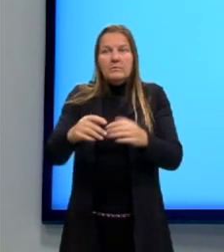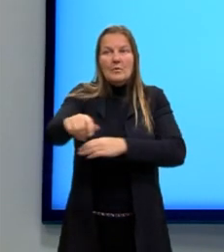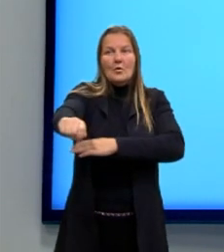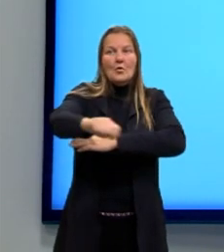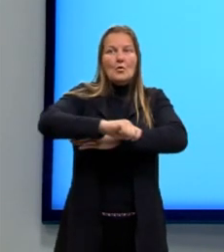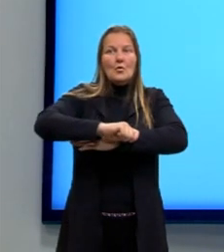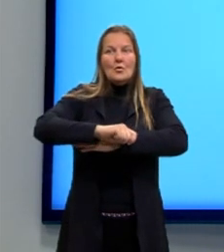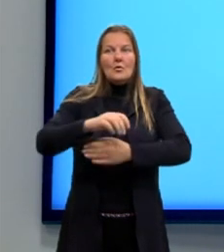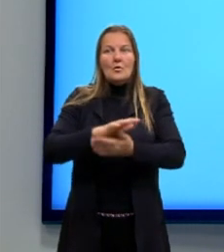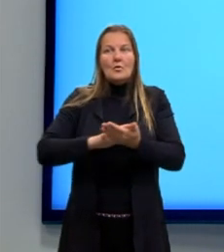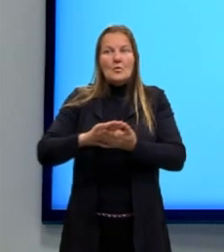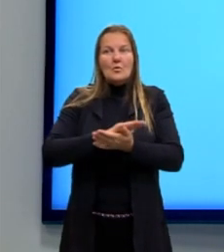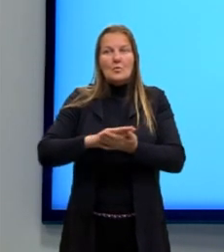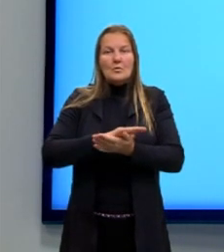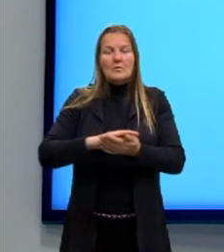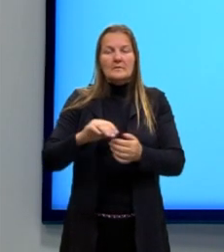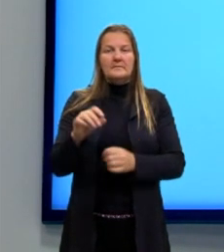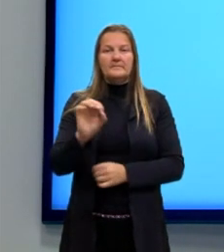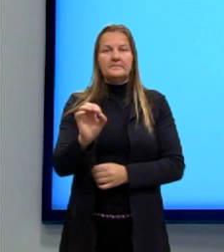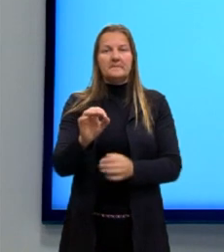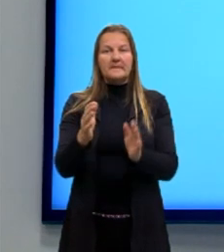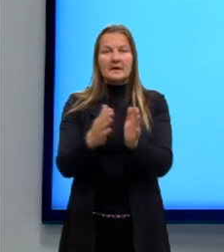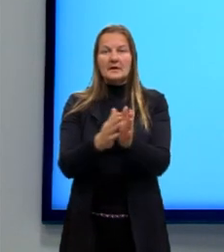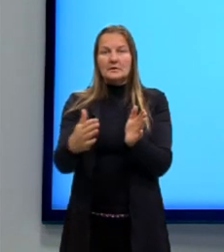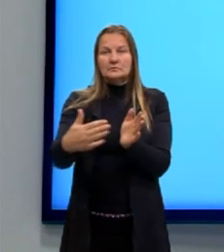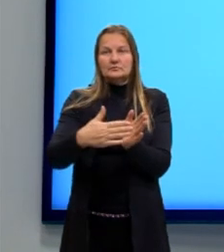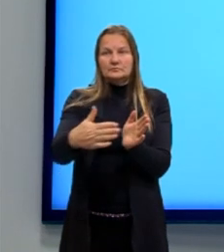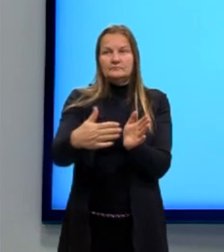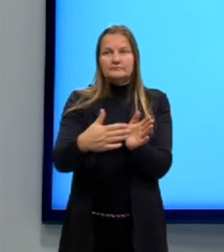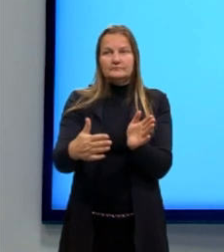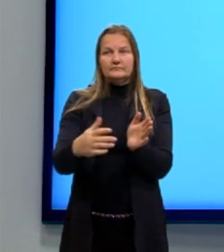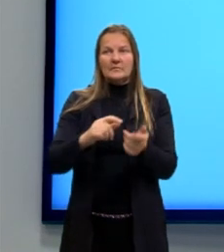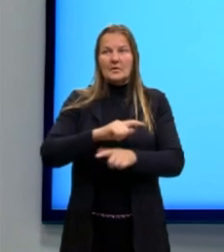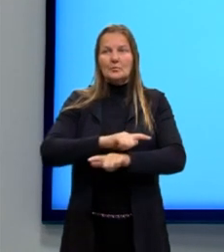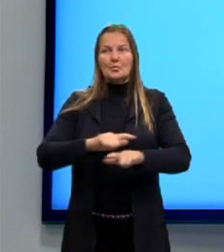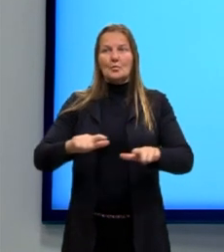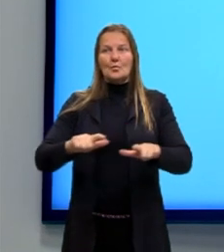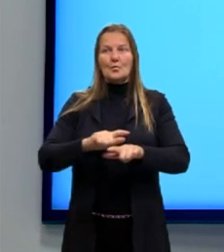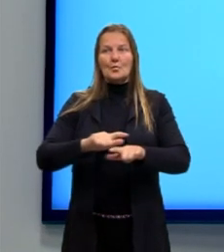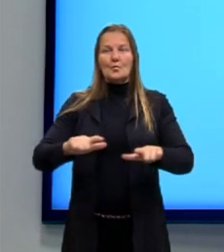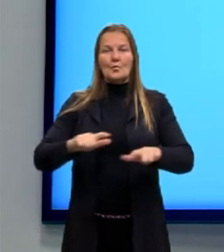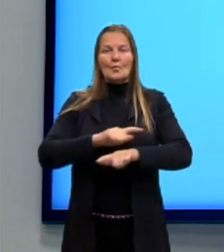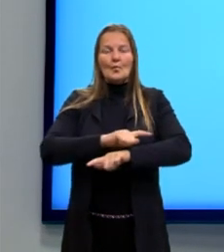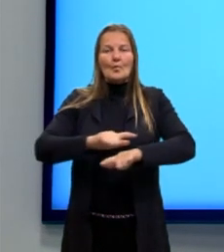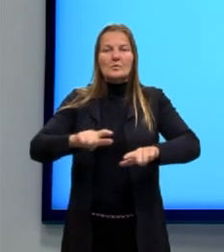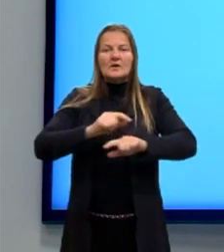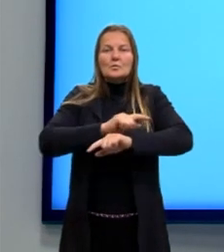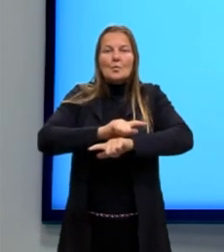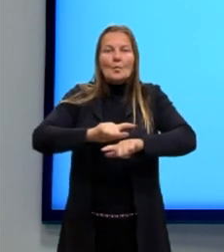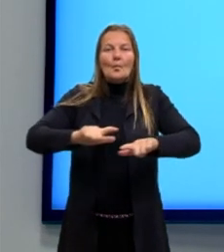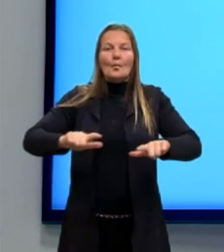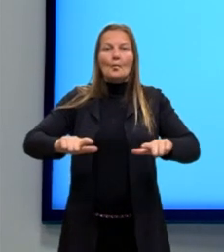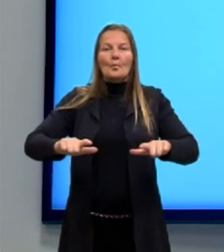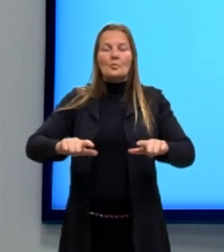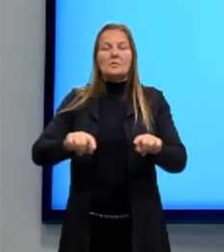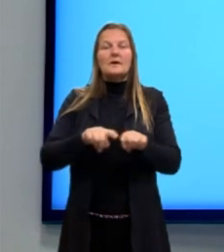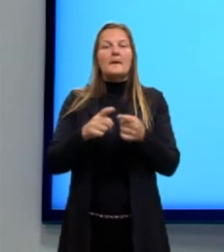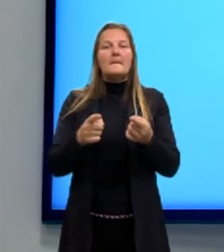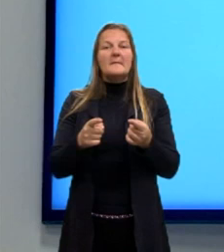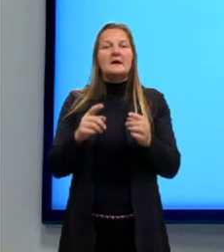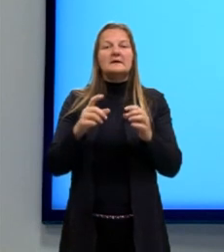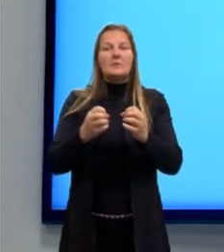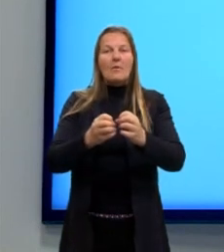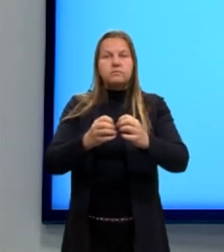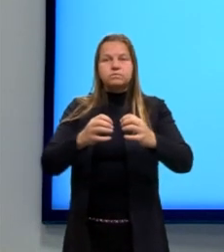haver tantas moléculas. Então, esse espaço, de certa forma, ele vai ficar um pouco vazio, né? De início, mas então ele vai dar